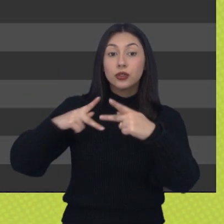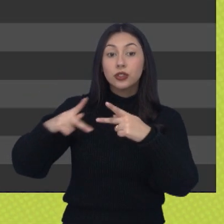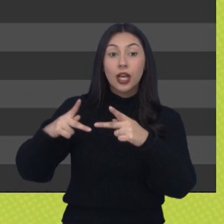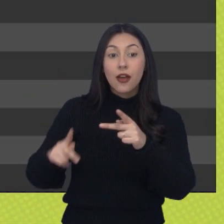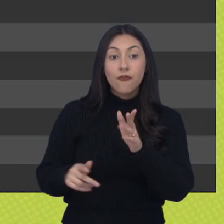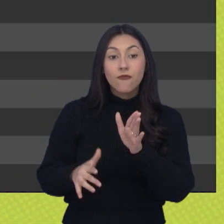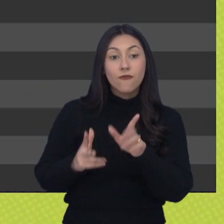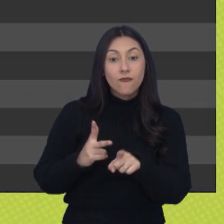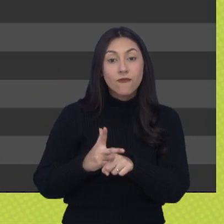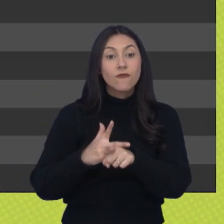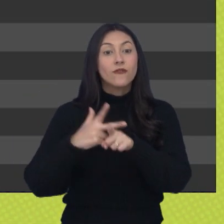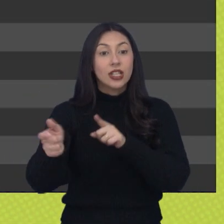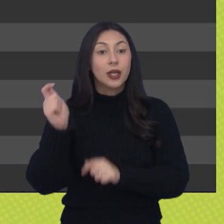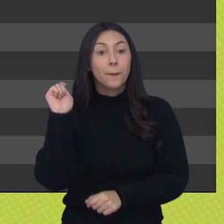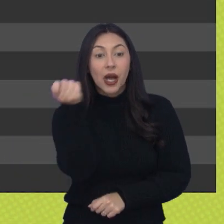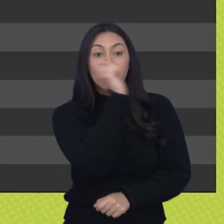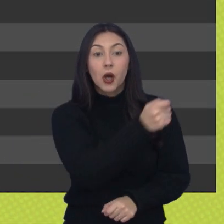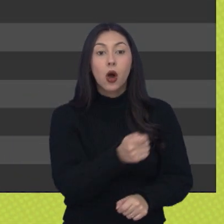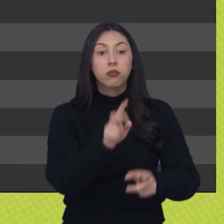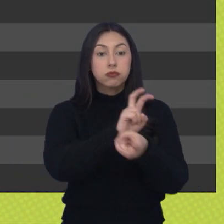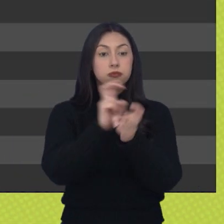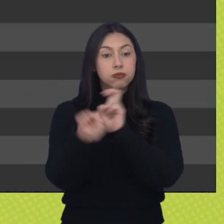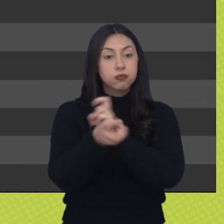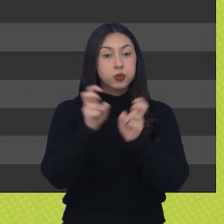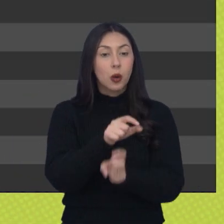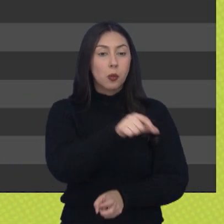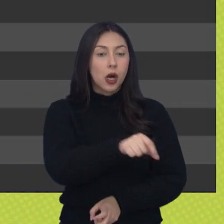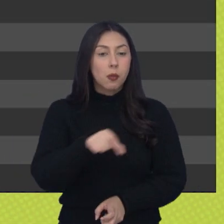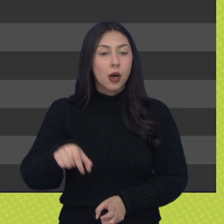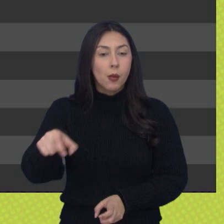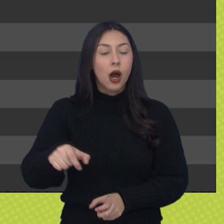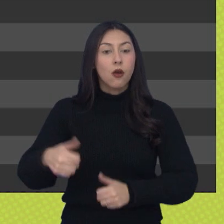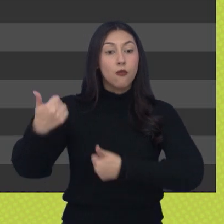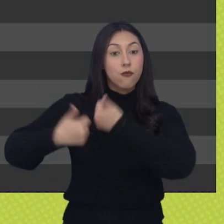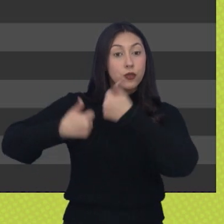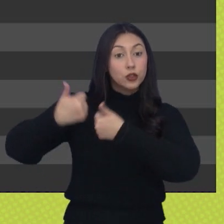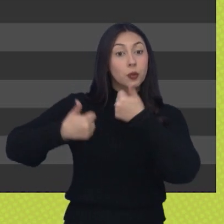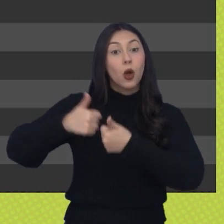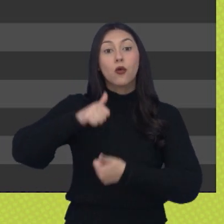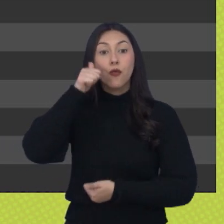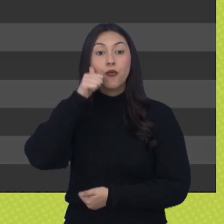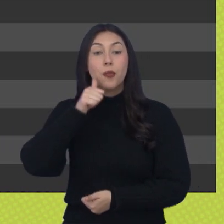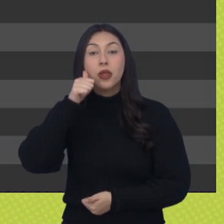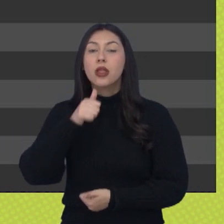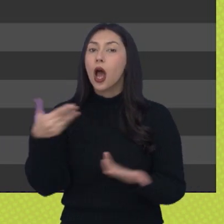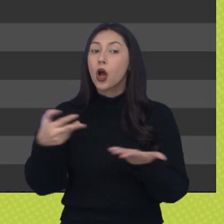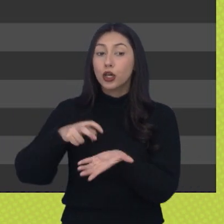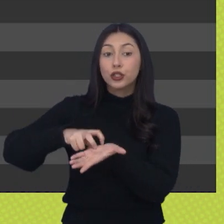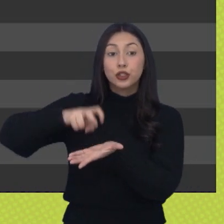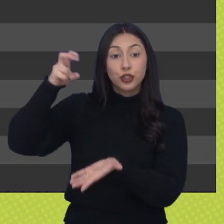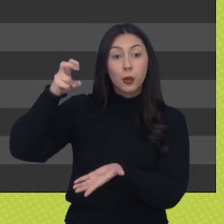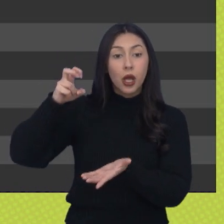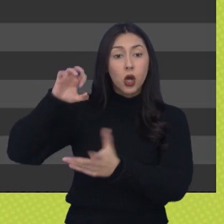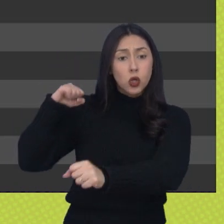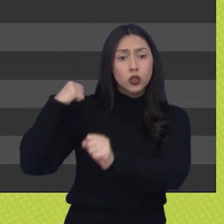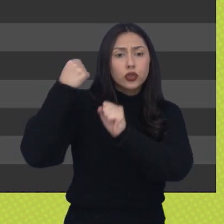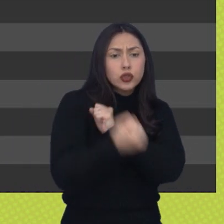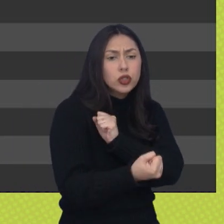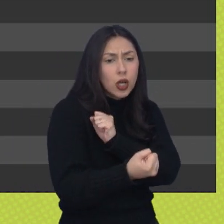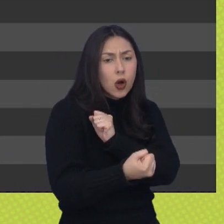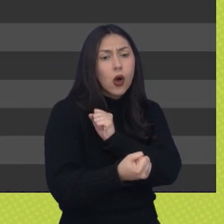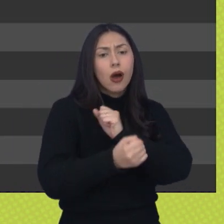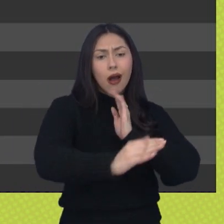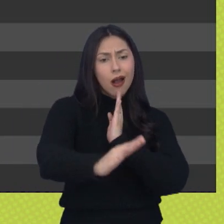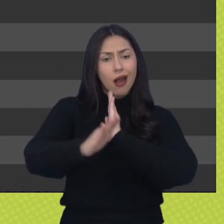biribol masculino, capoeira feminino, damas feminino, futebol feminino. Aliás, futebol feminino foi agora pela manhã. Judô masculino e